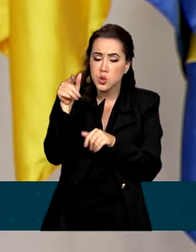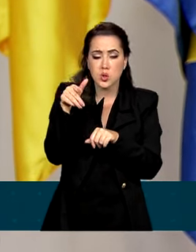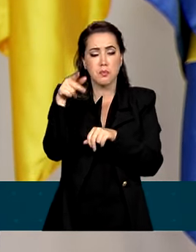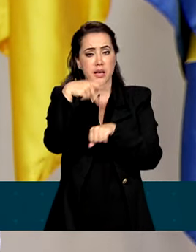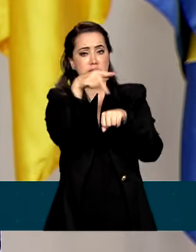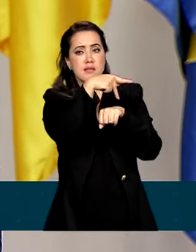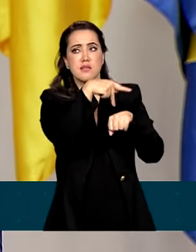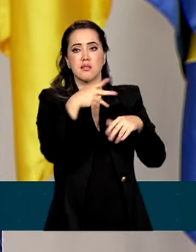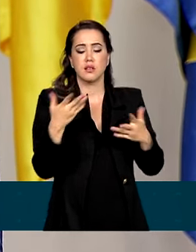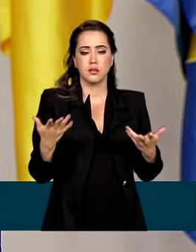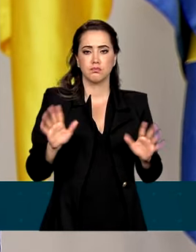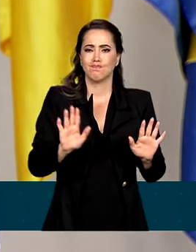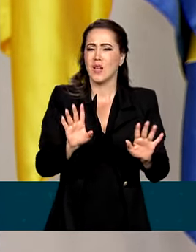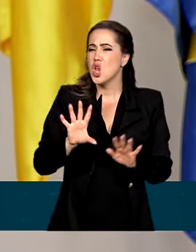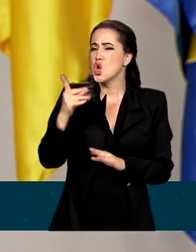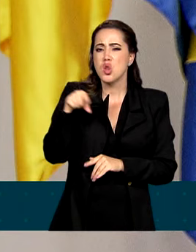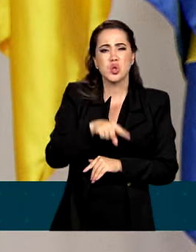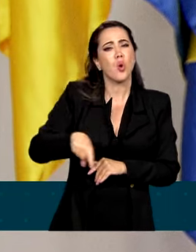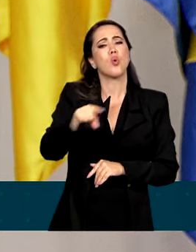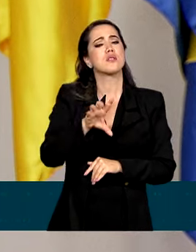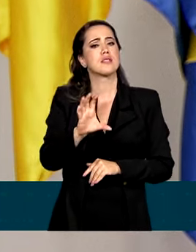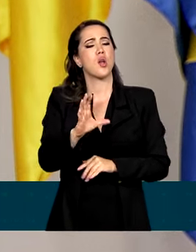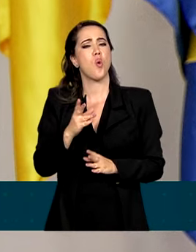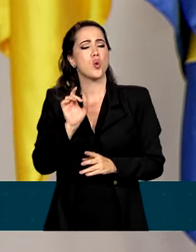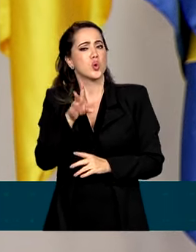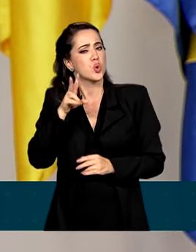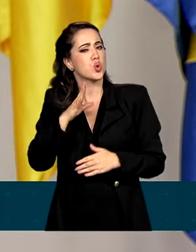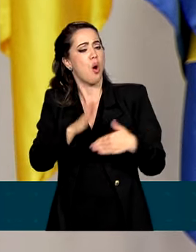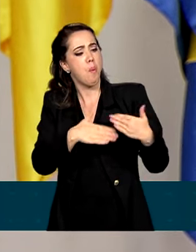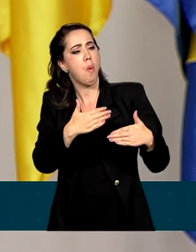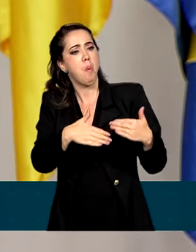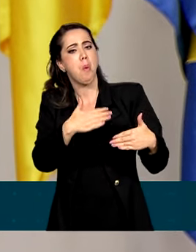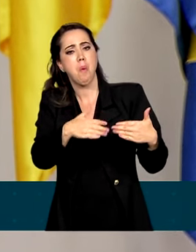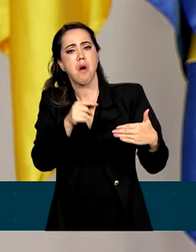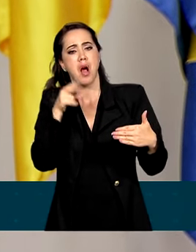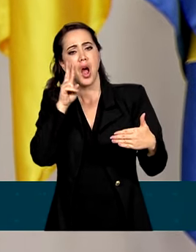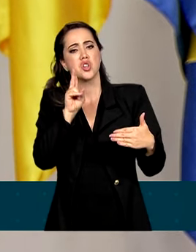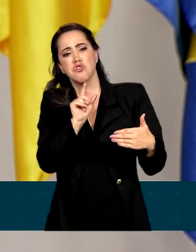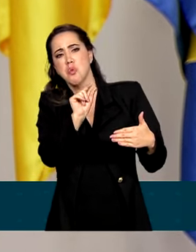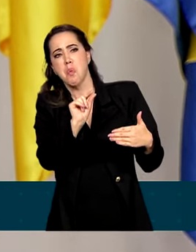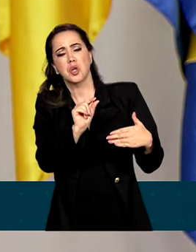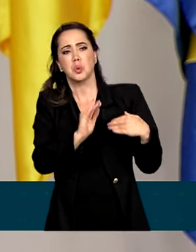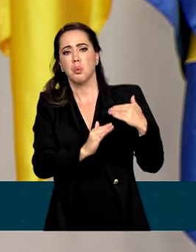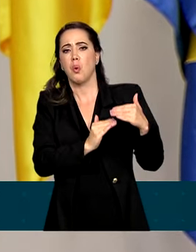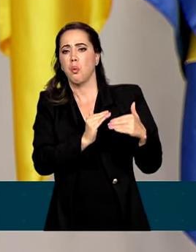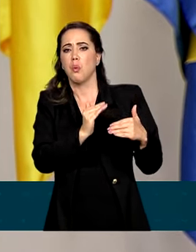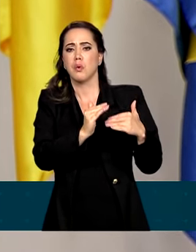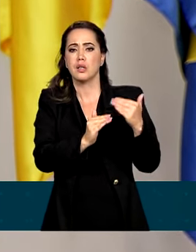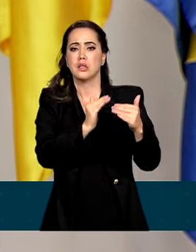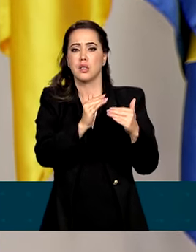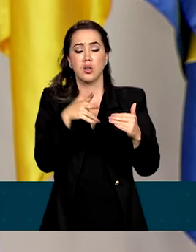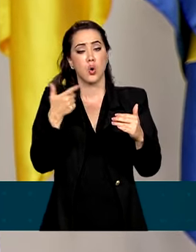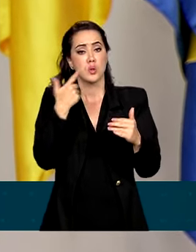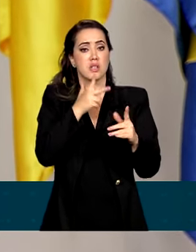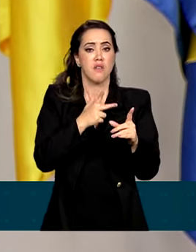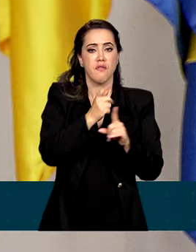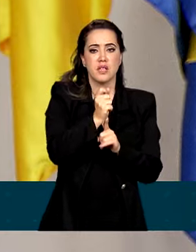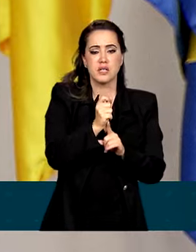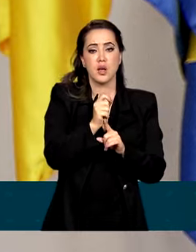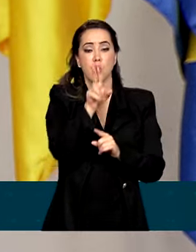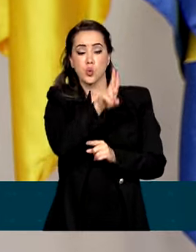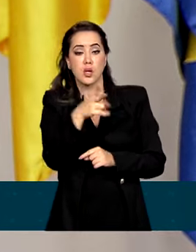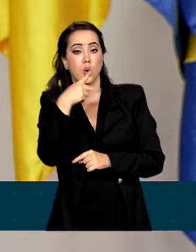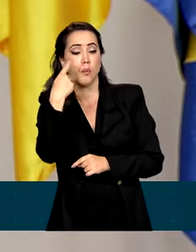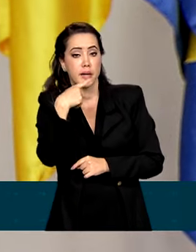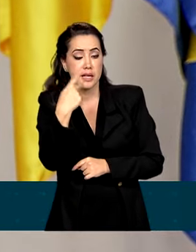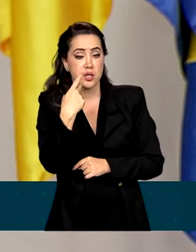E essas mazelas, que só parcialmente lograram ser superadas por meio de políticas